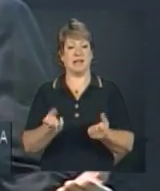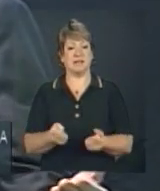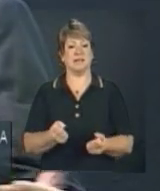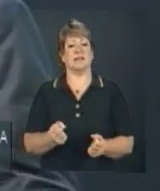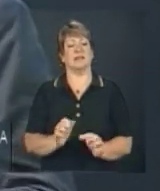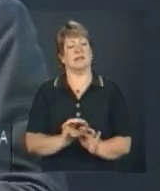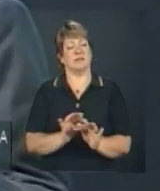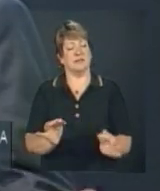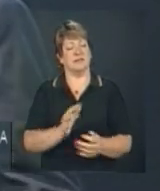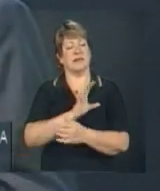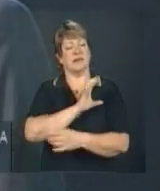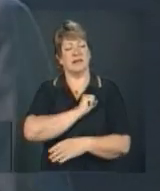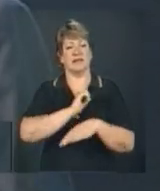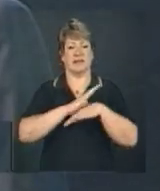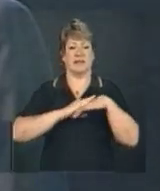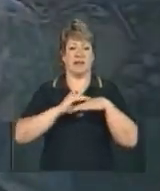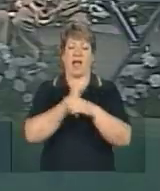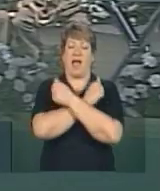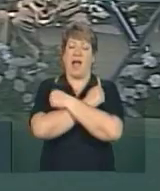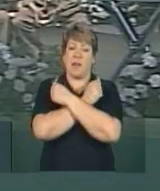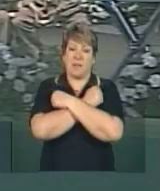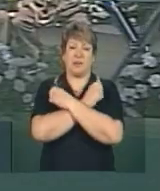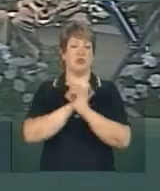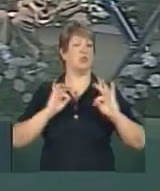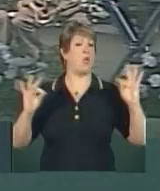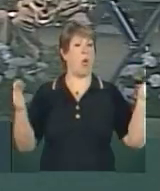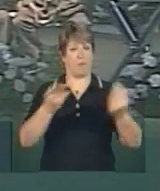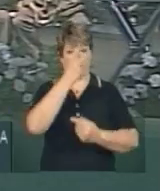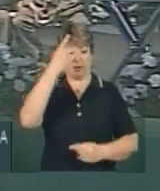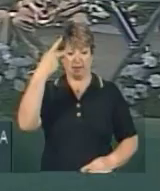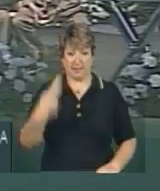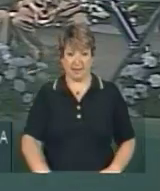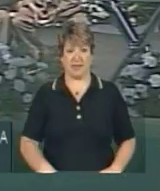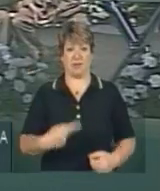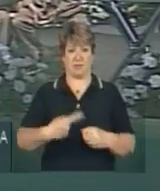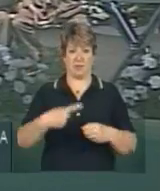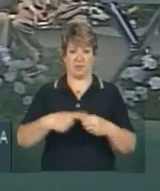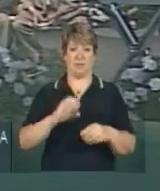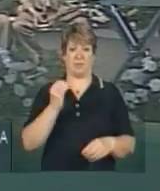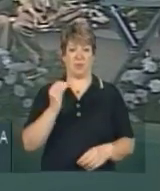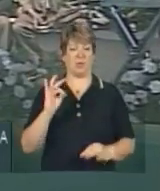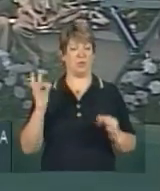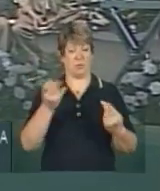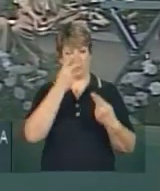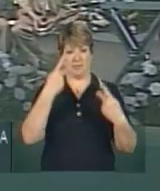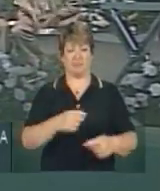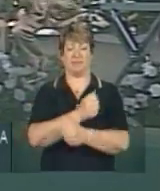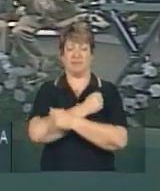fraterno e carinhoso abraço de todos os porto-alegrenses, de todos os gaúchos.